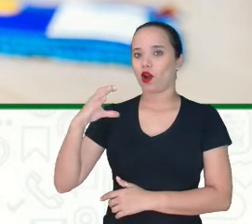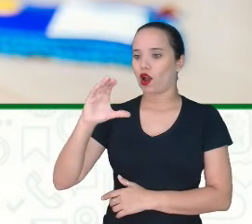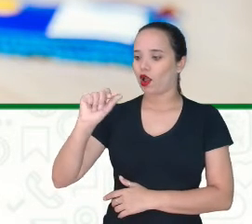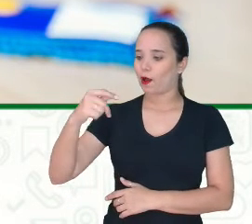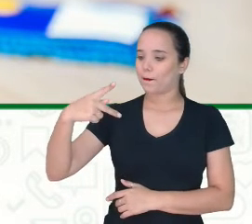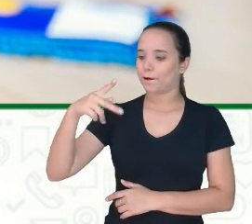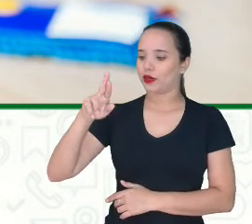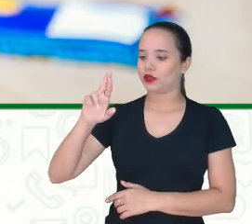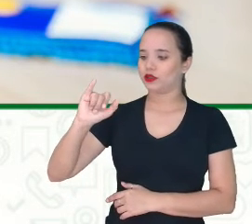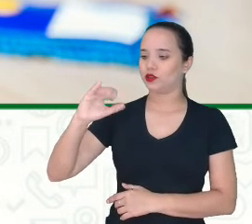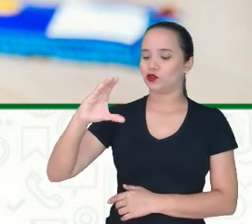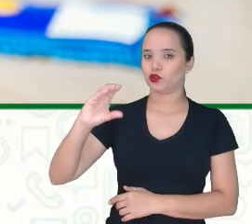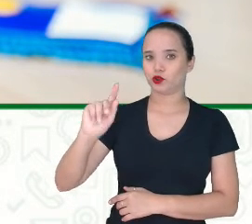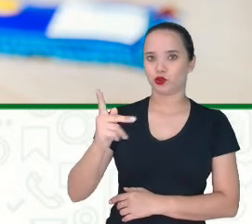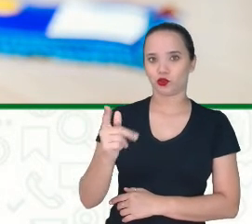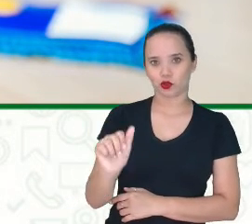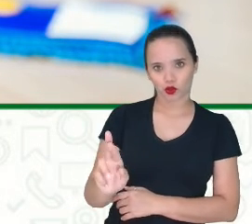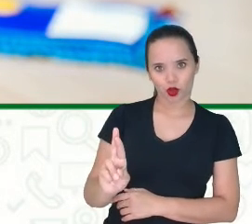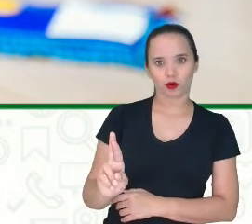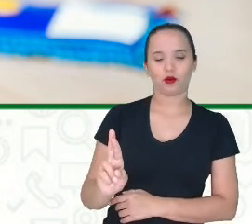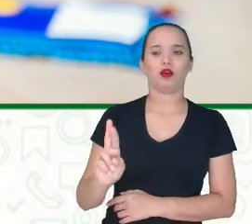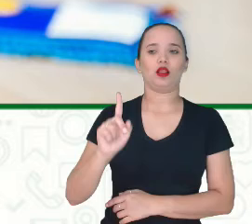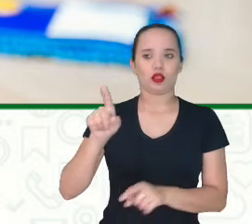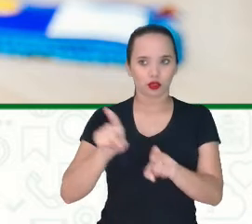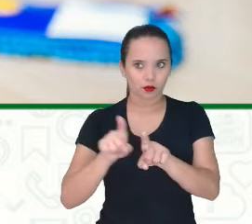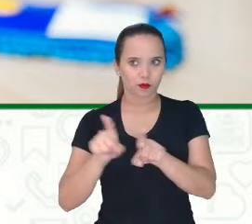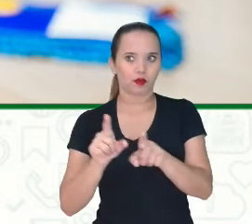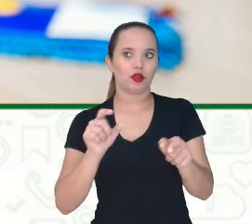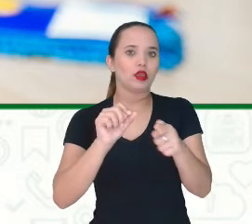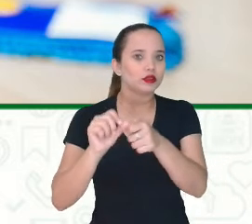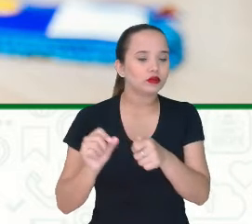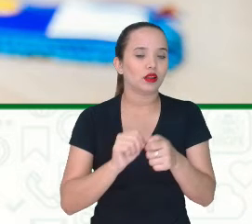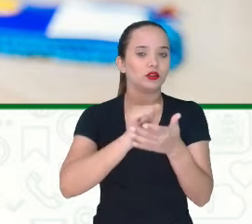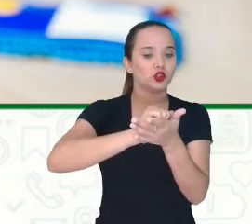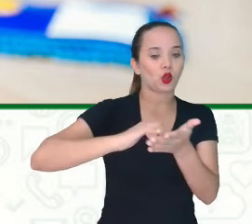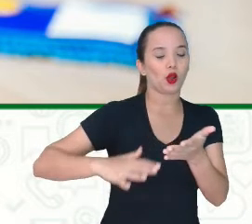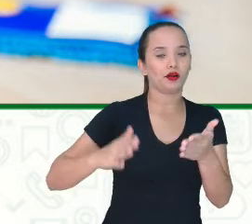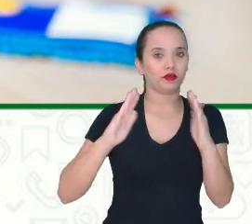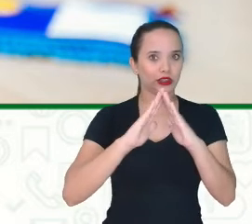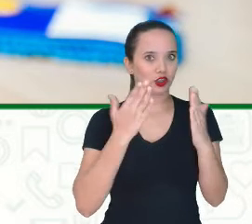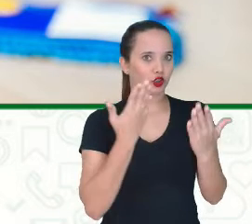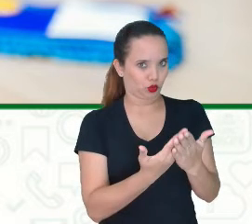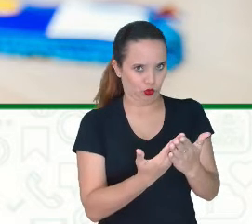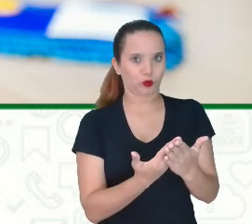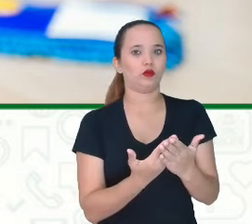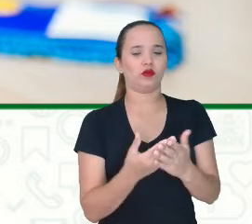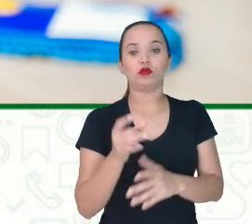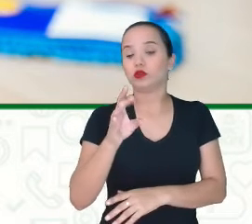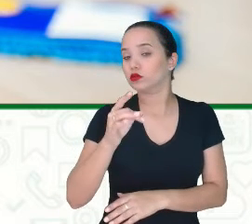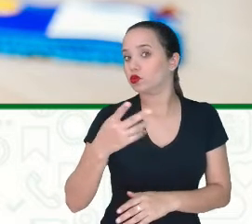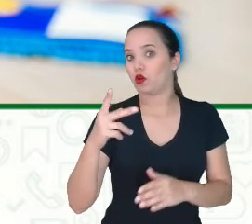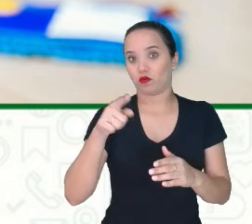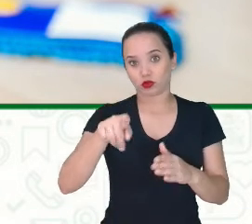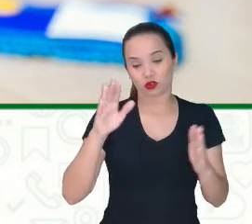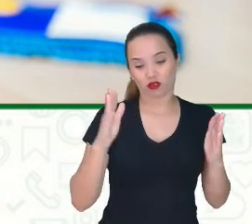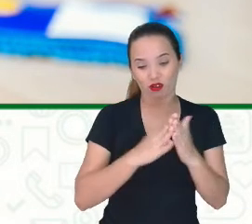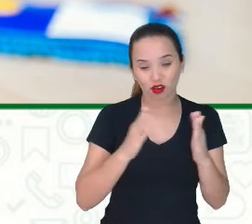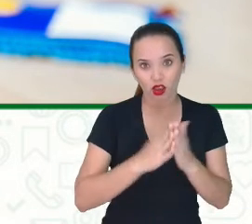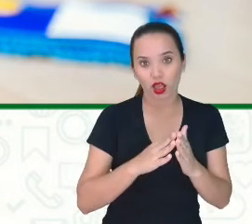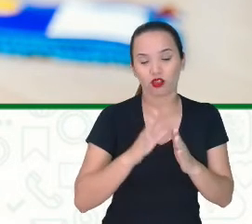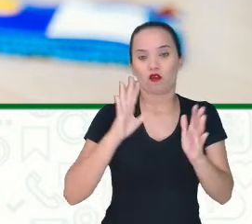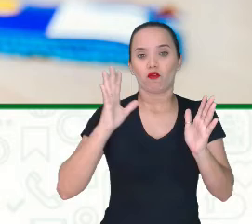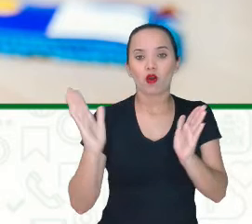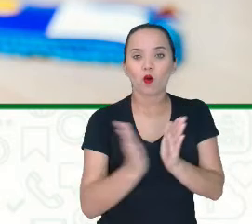Opa Nas tarefas escolares Não é porque você vai chegar em casa E vai pegar o seu